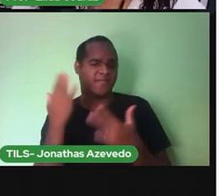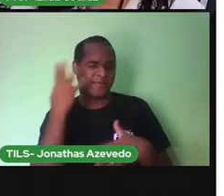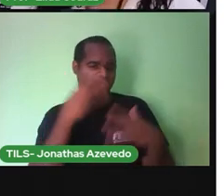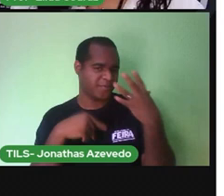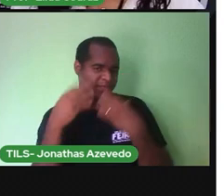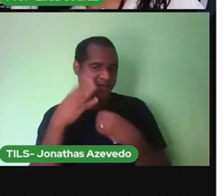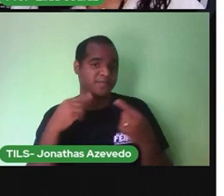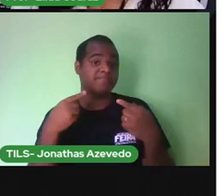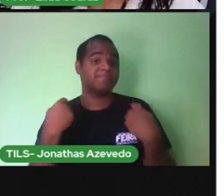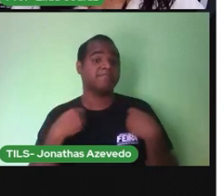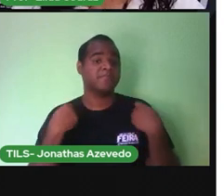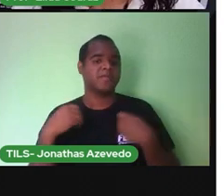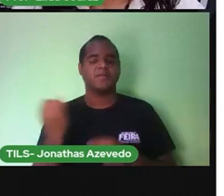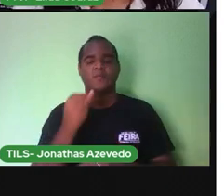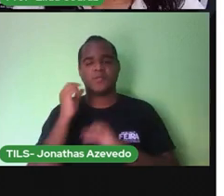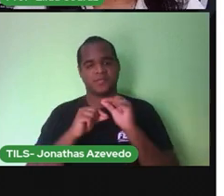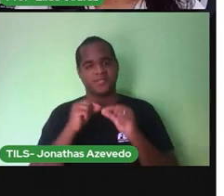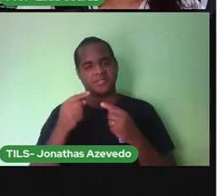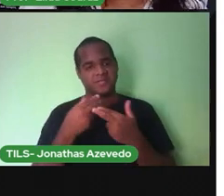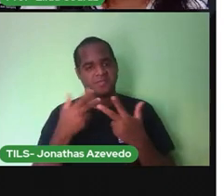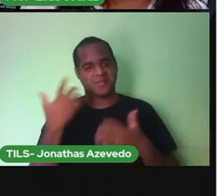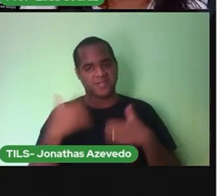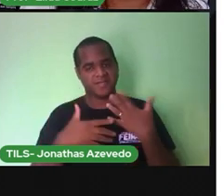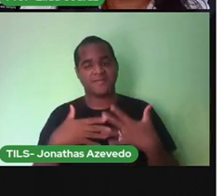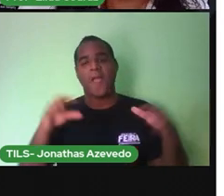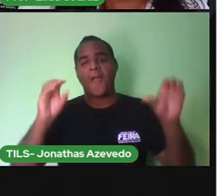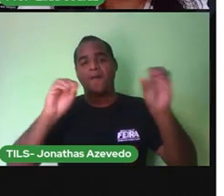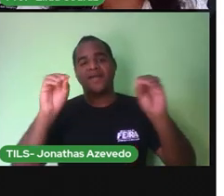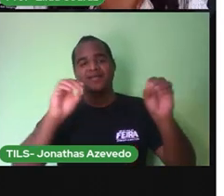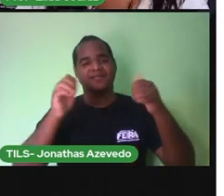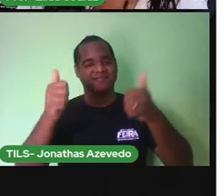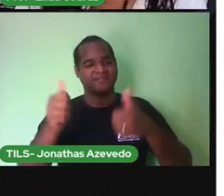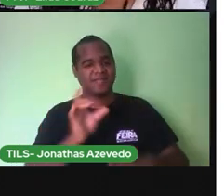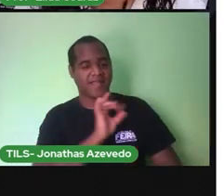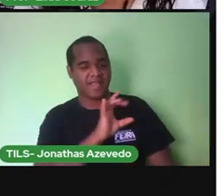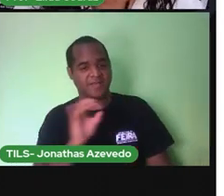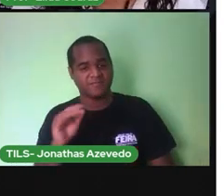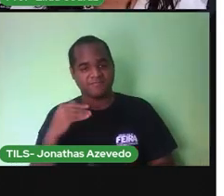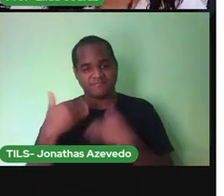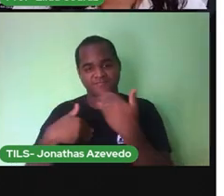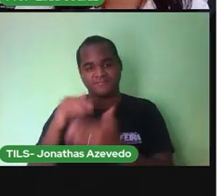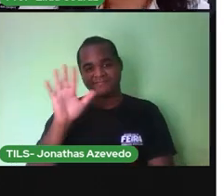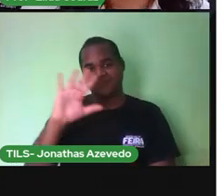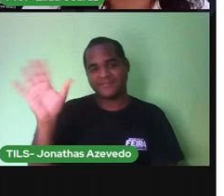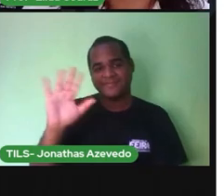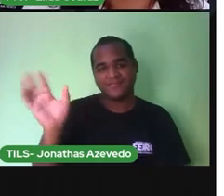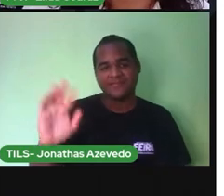e precisa ser bem contada um beijo no seu coração e até a próxima aula